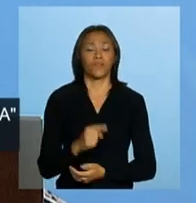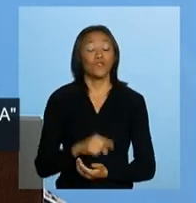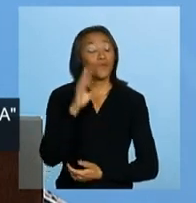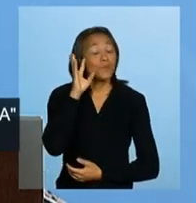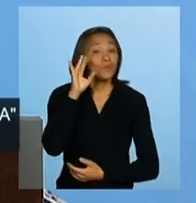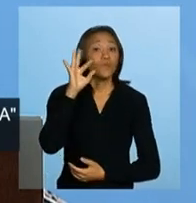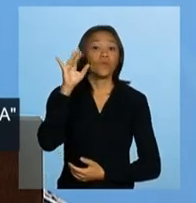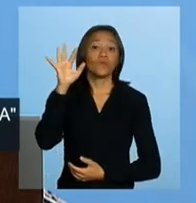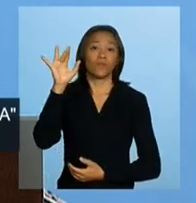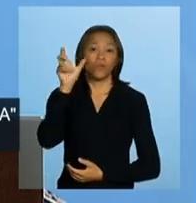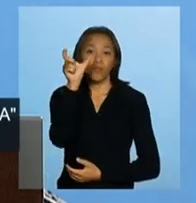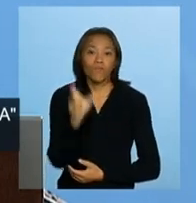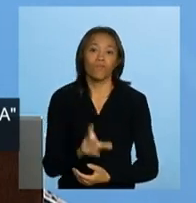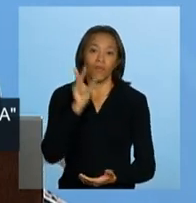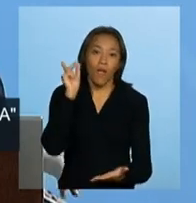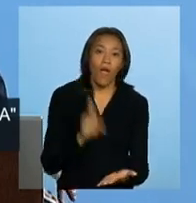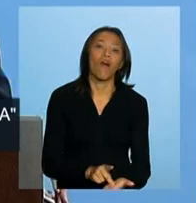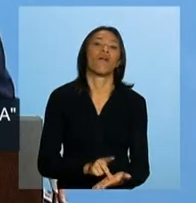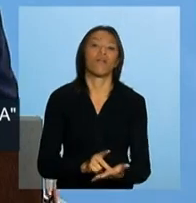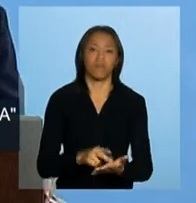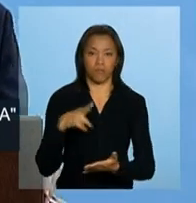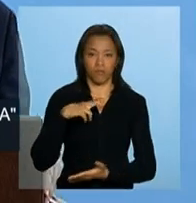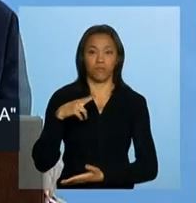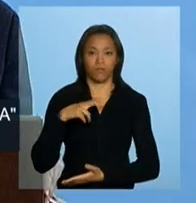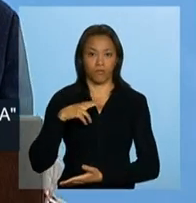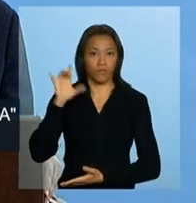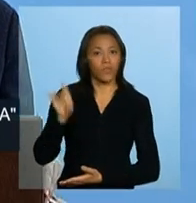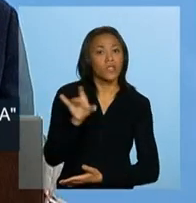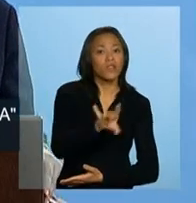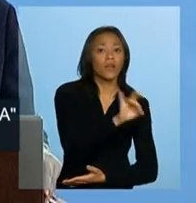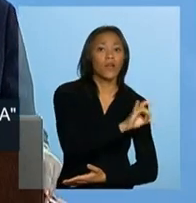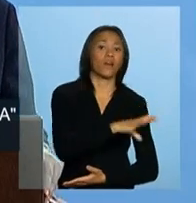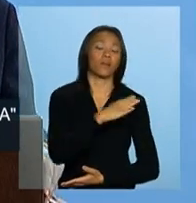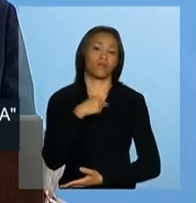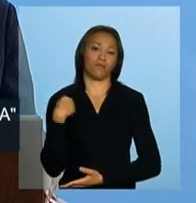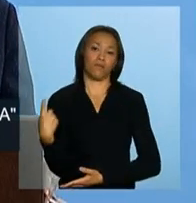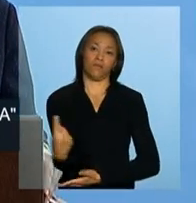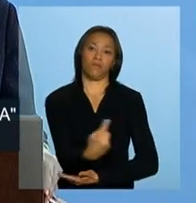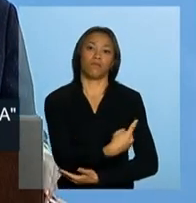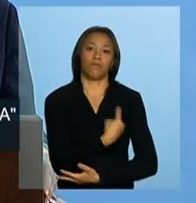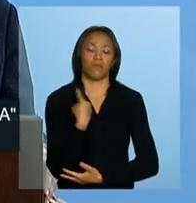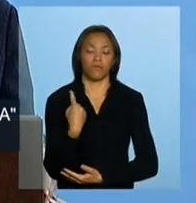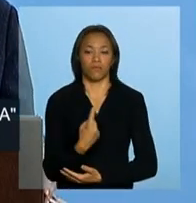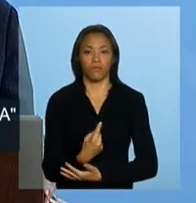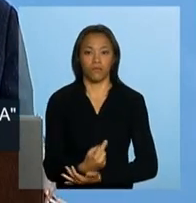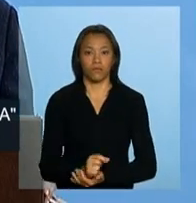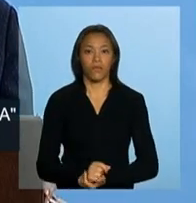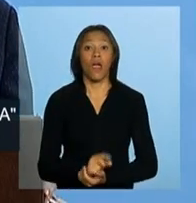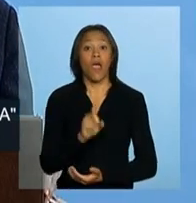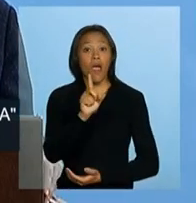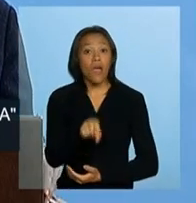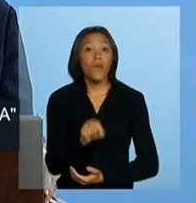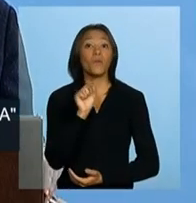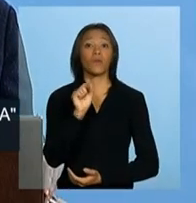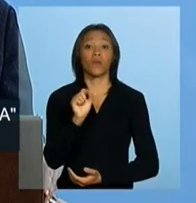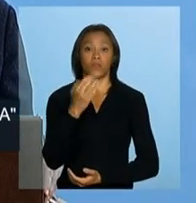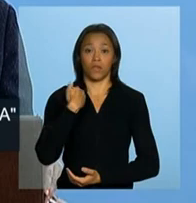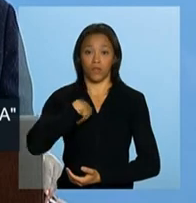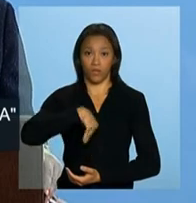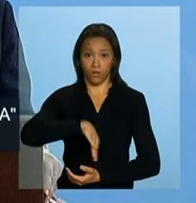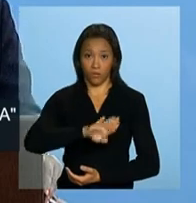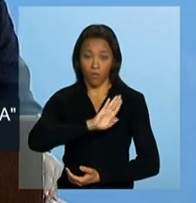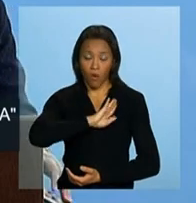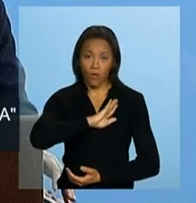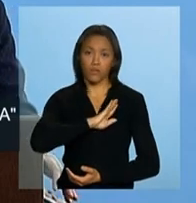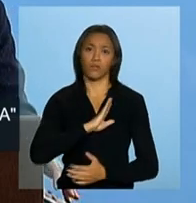pessoal de cada um de nós está no fato de que nós